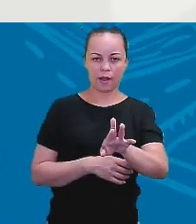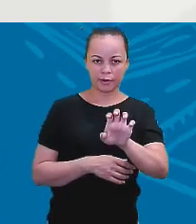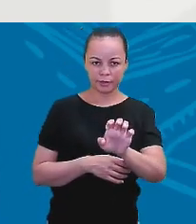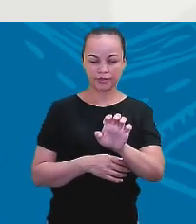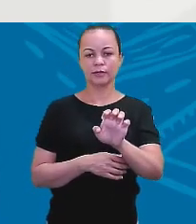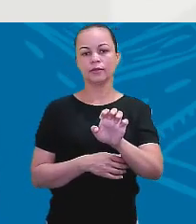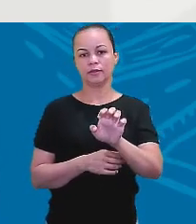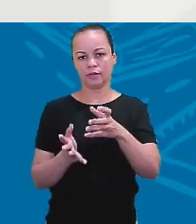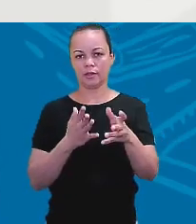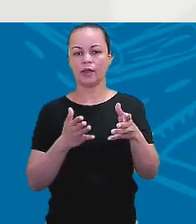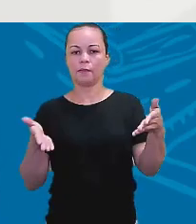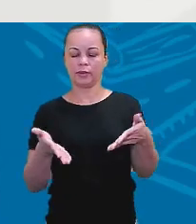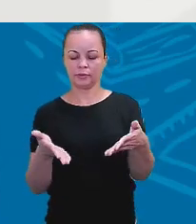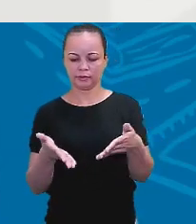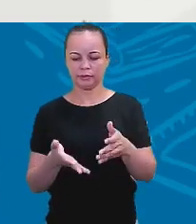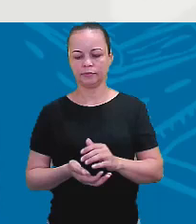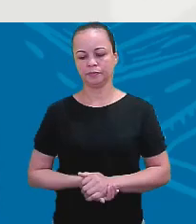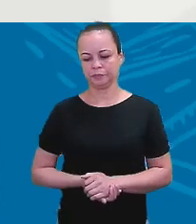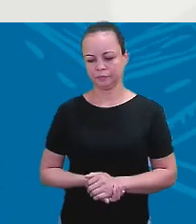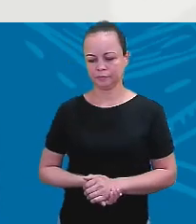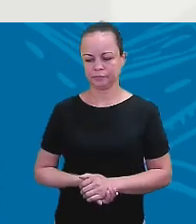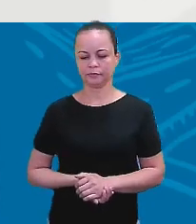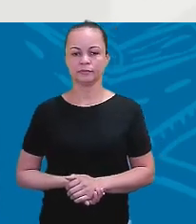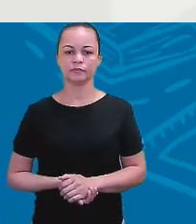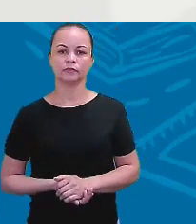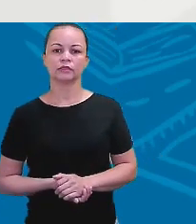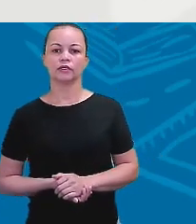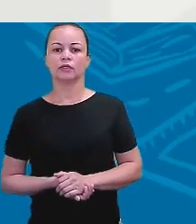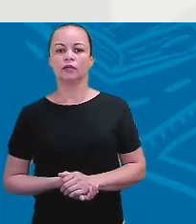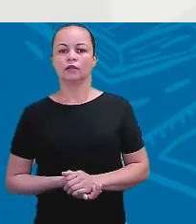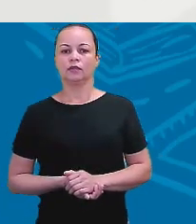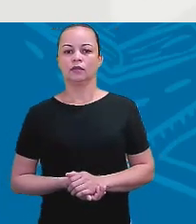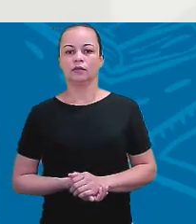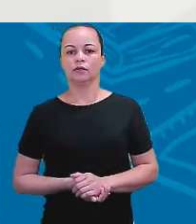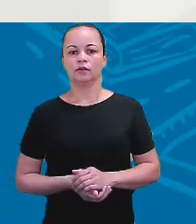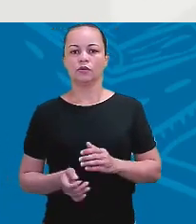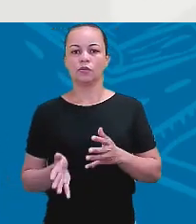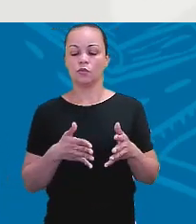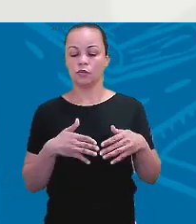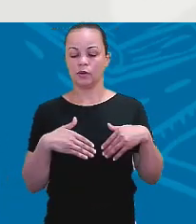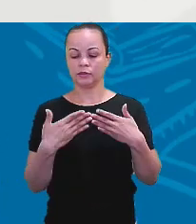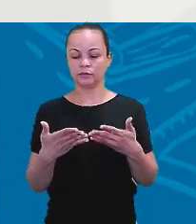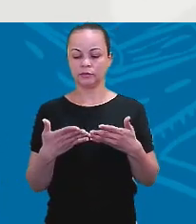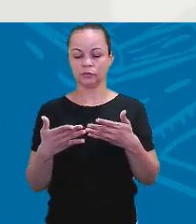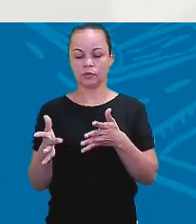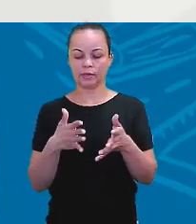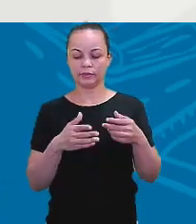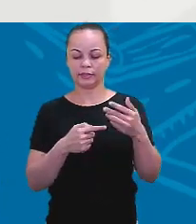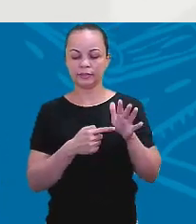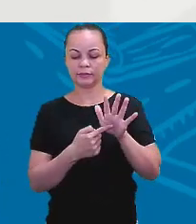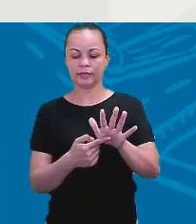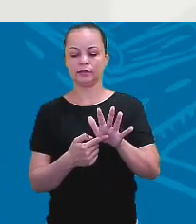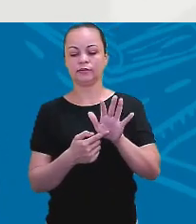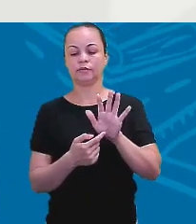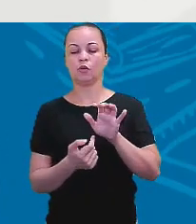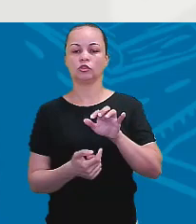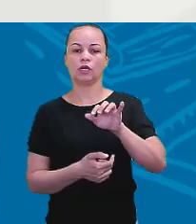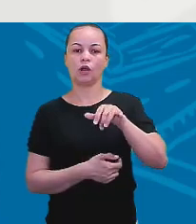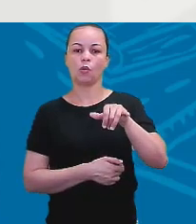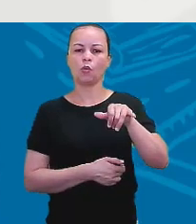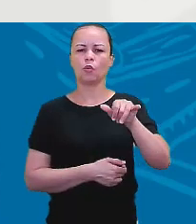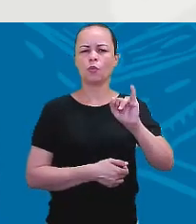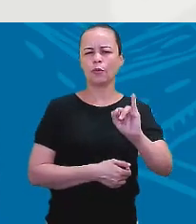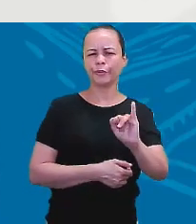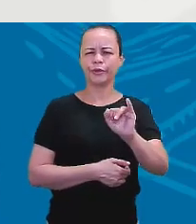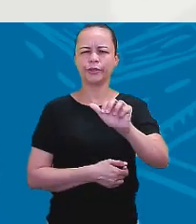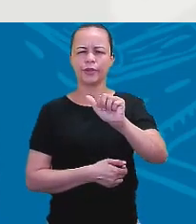I am, que é eu sou, o tag question vai assumir uma forma irregular. O que é uma